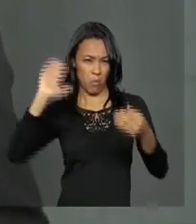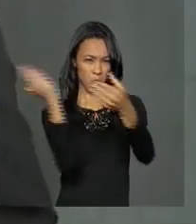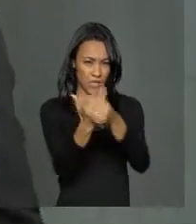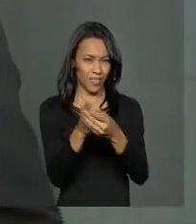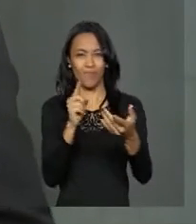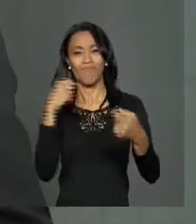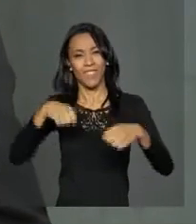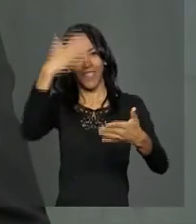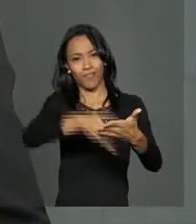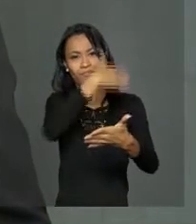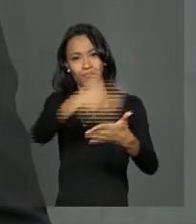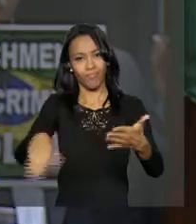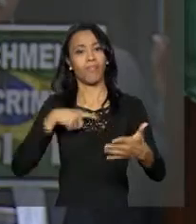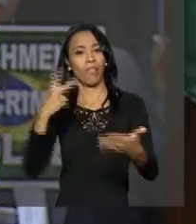nulo.